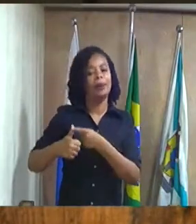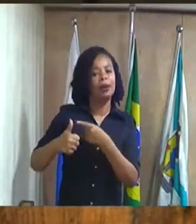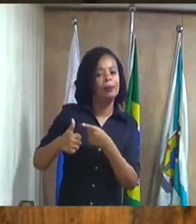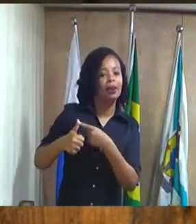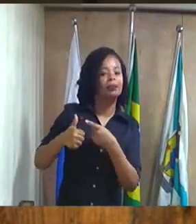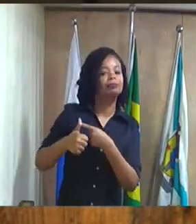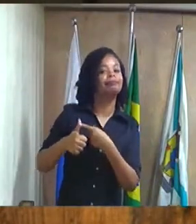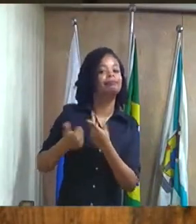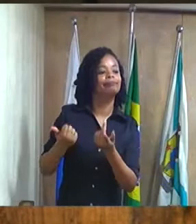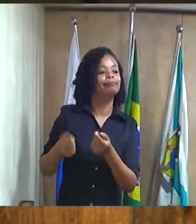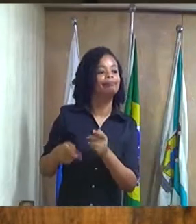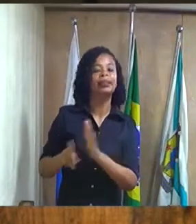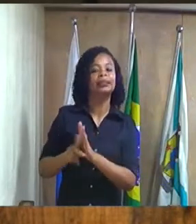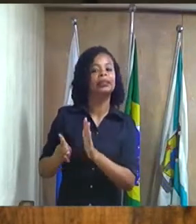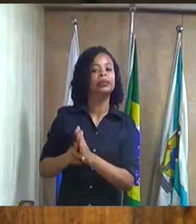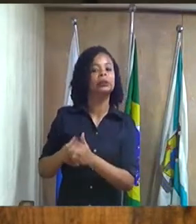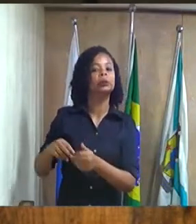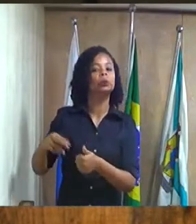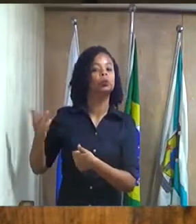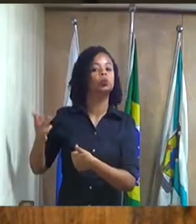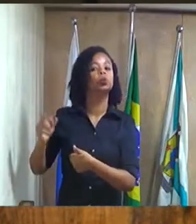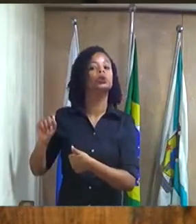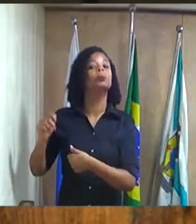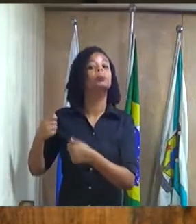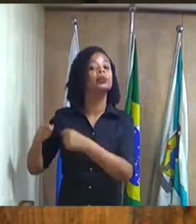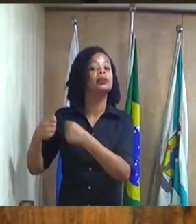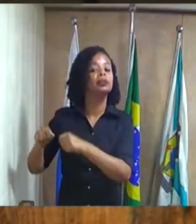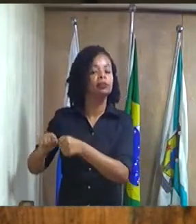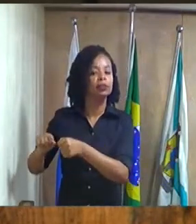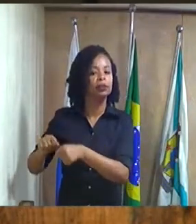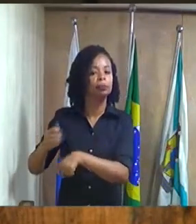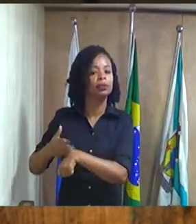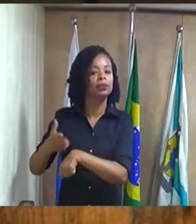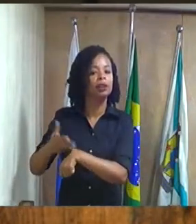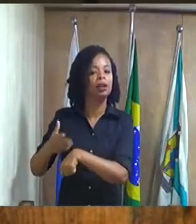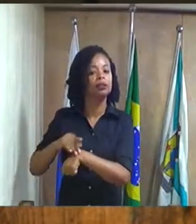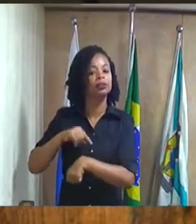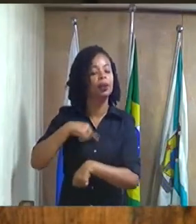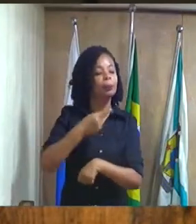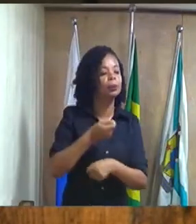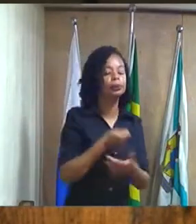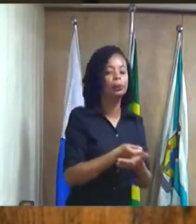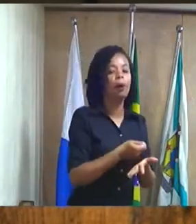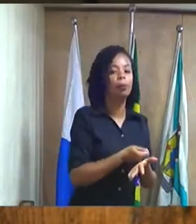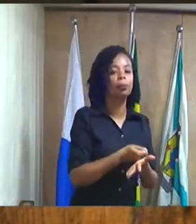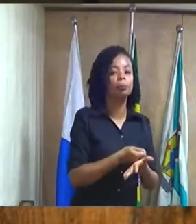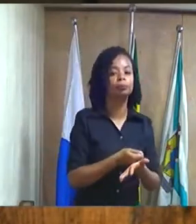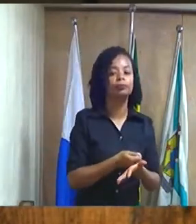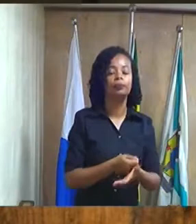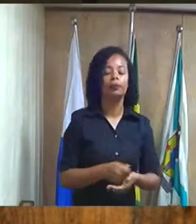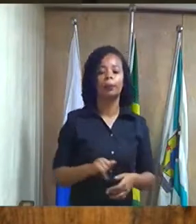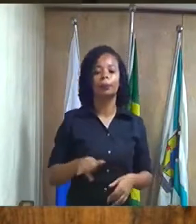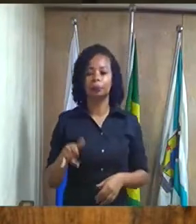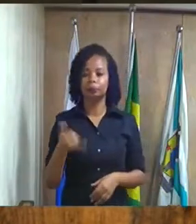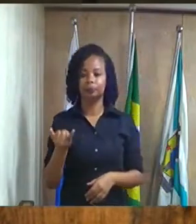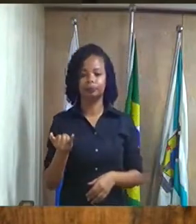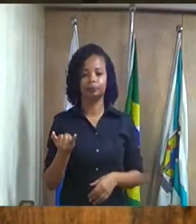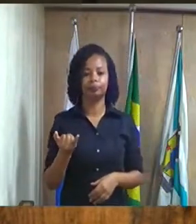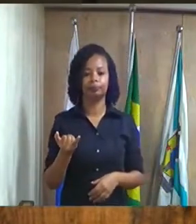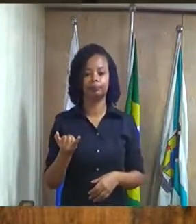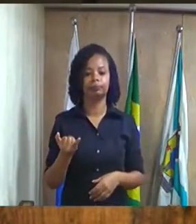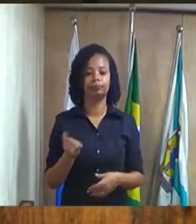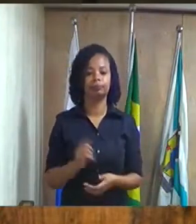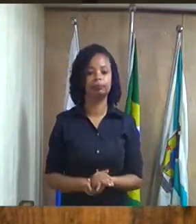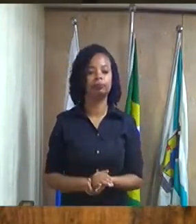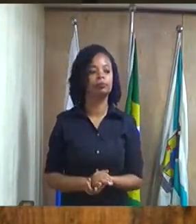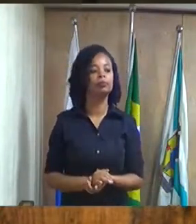cobra e aproveitar também é aproveitar também e e e